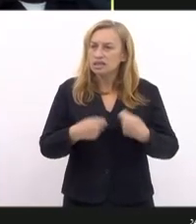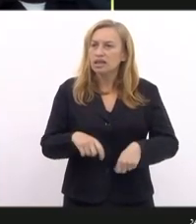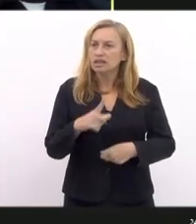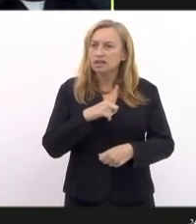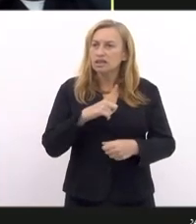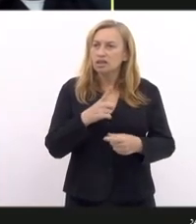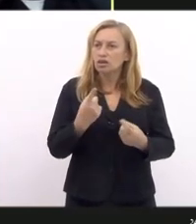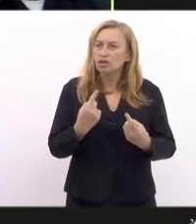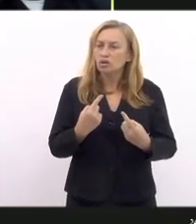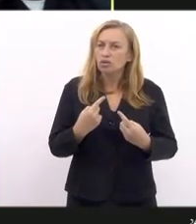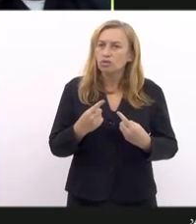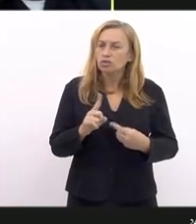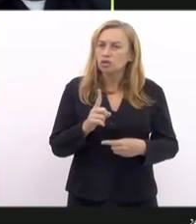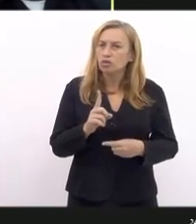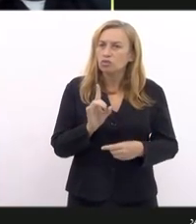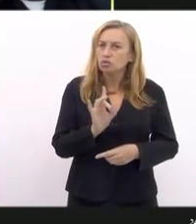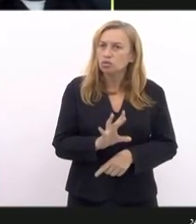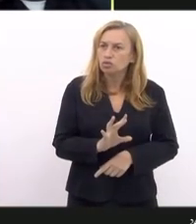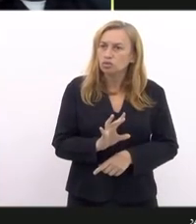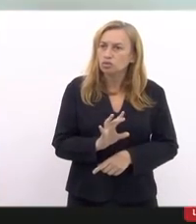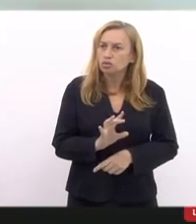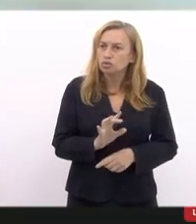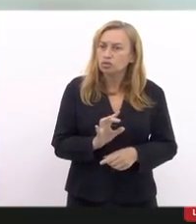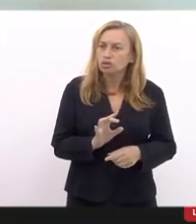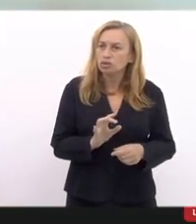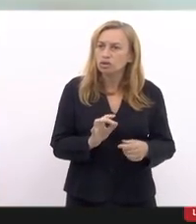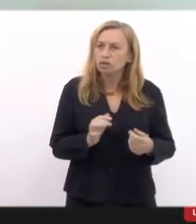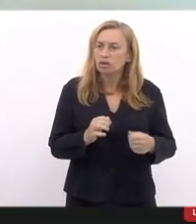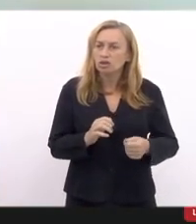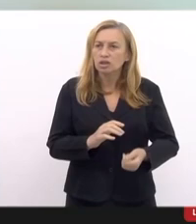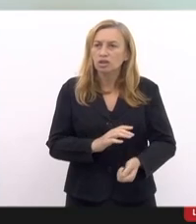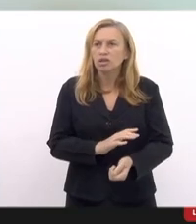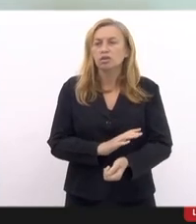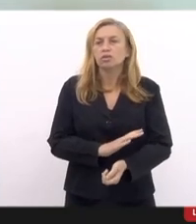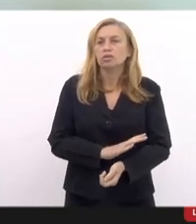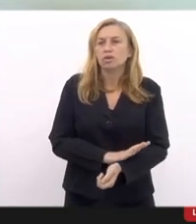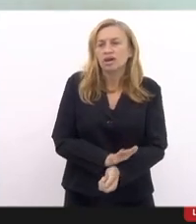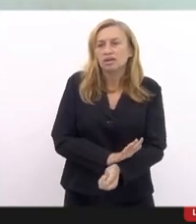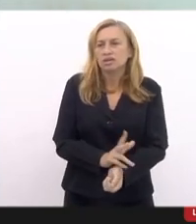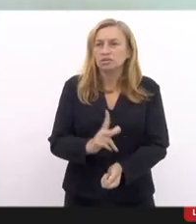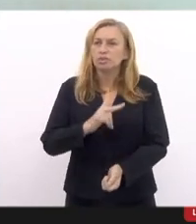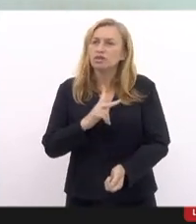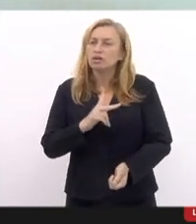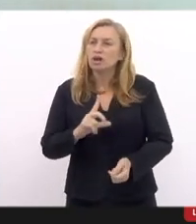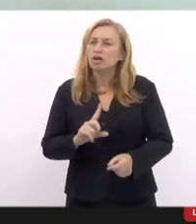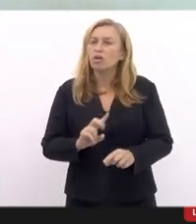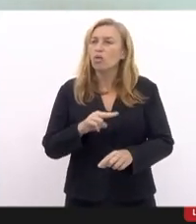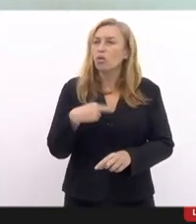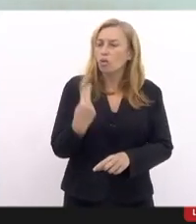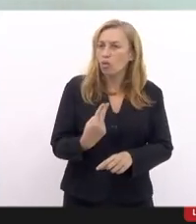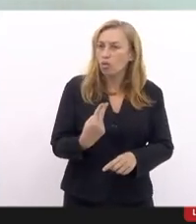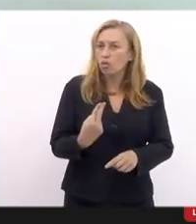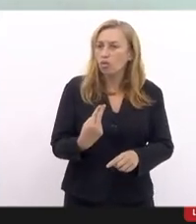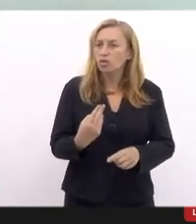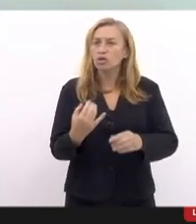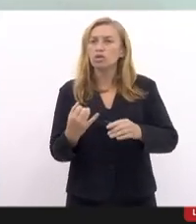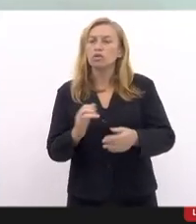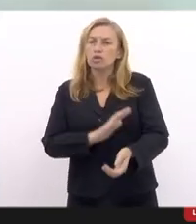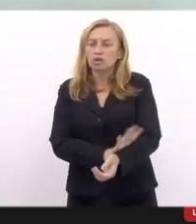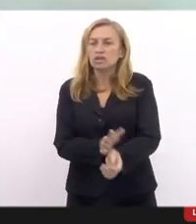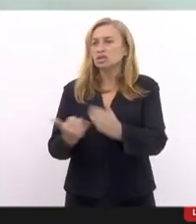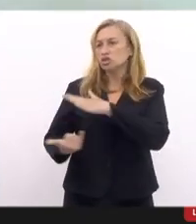combate não necessariamente a um racismo individual, nem tampouco a um racismo institucional,